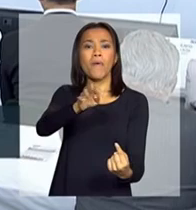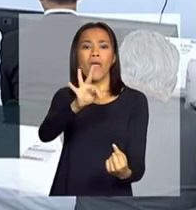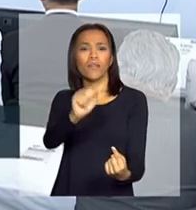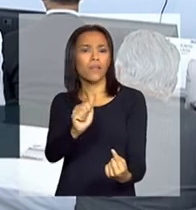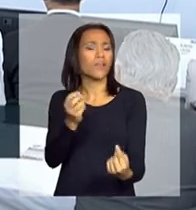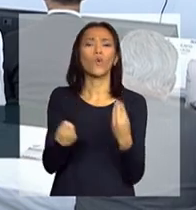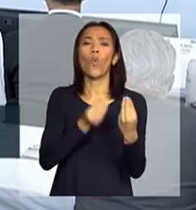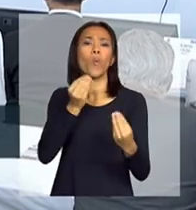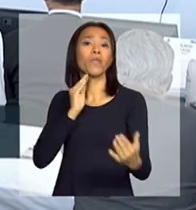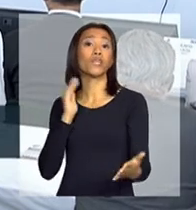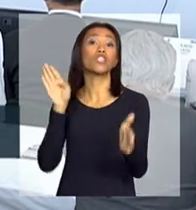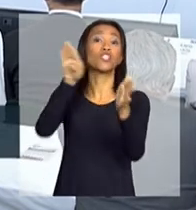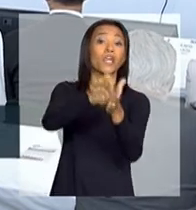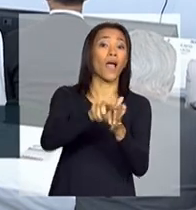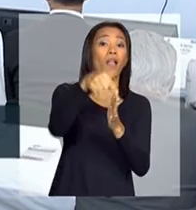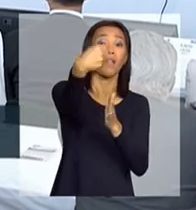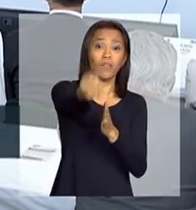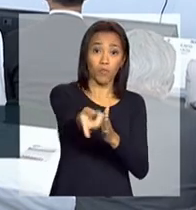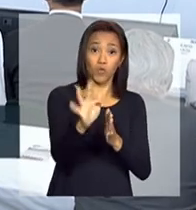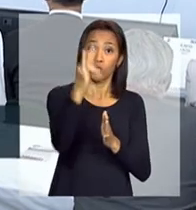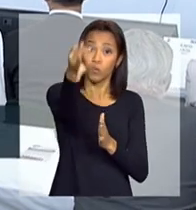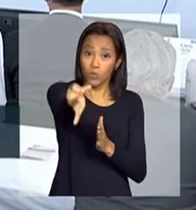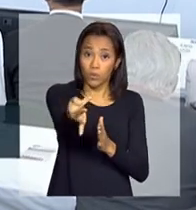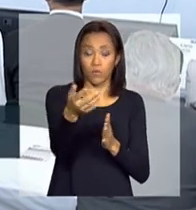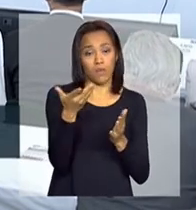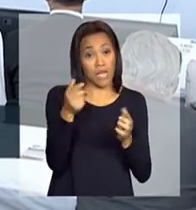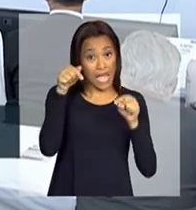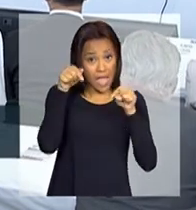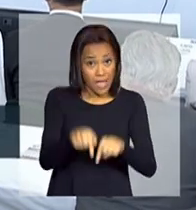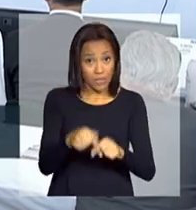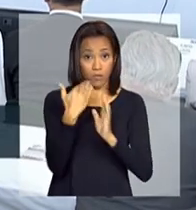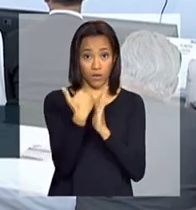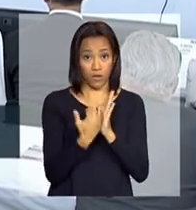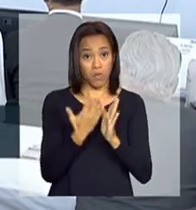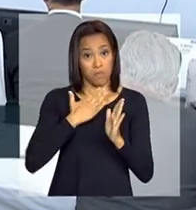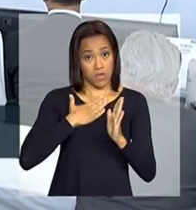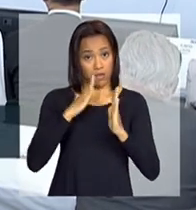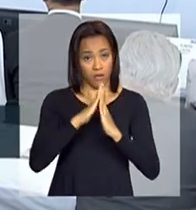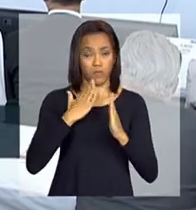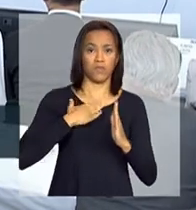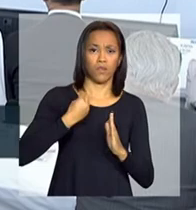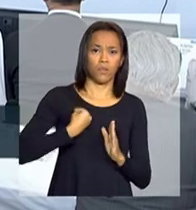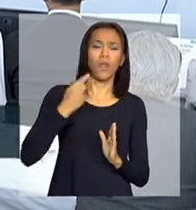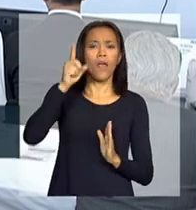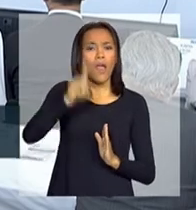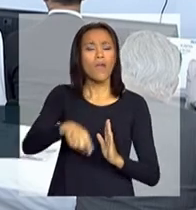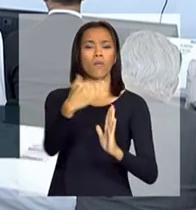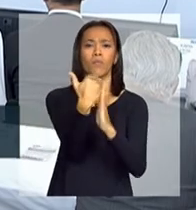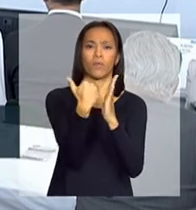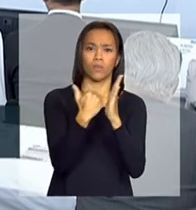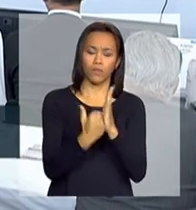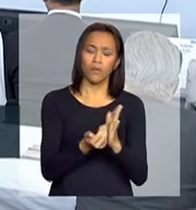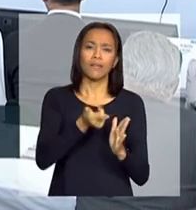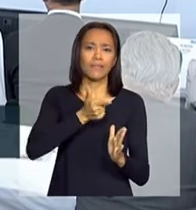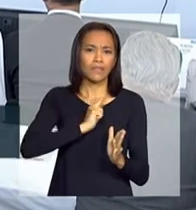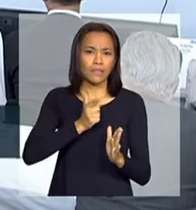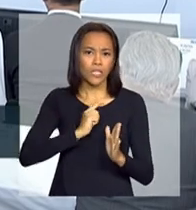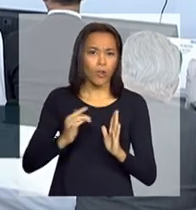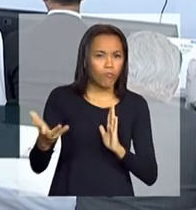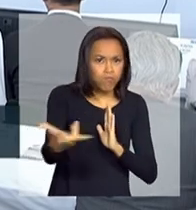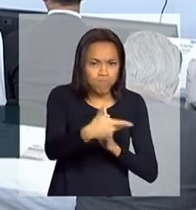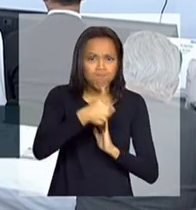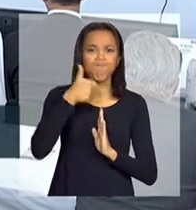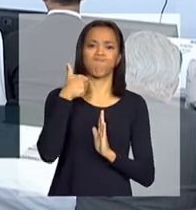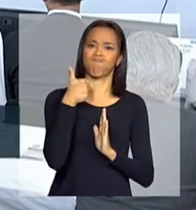O Minha Casa Minha Vida é um programa que tem eficácia